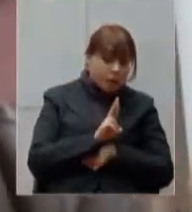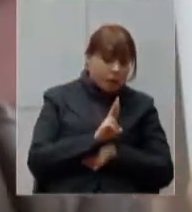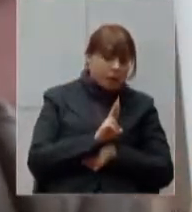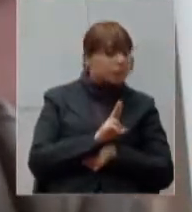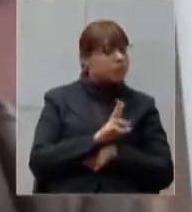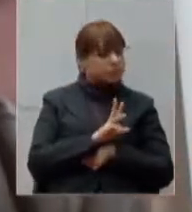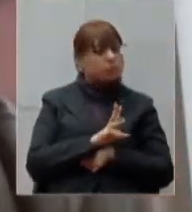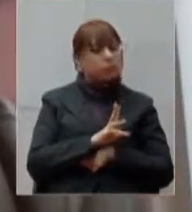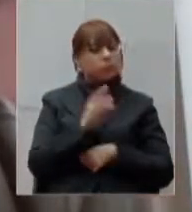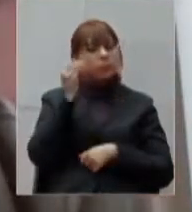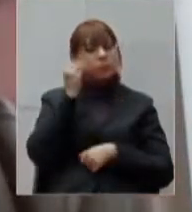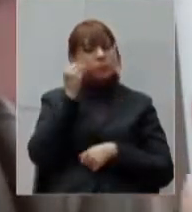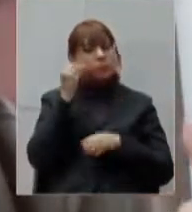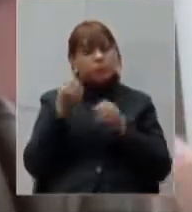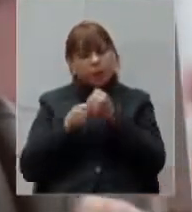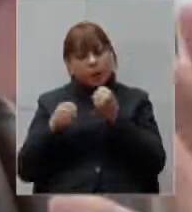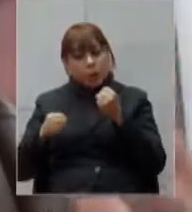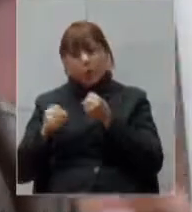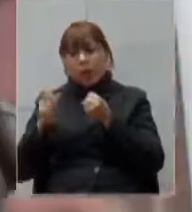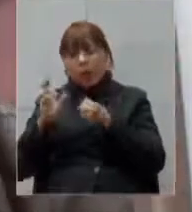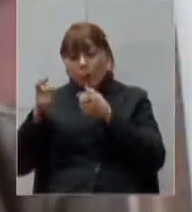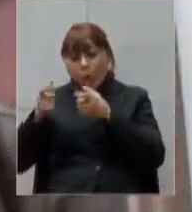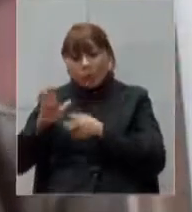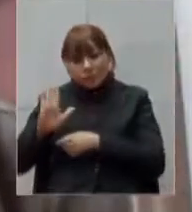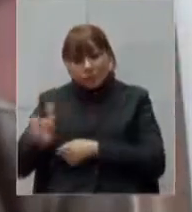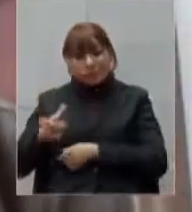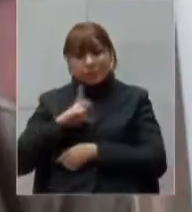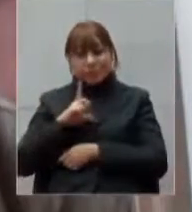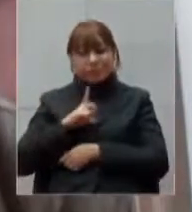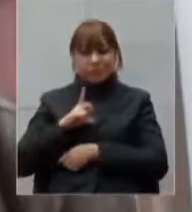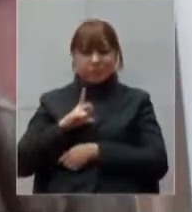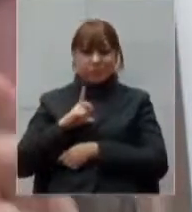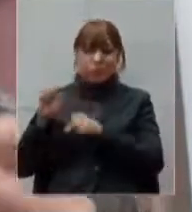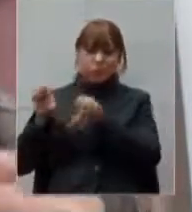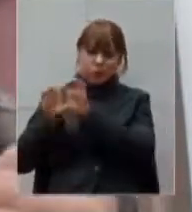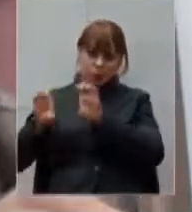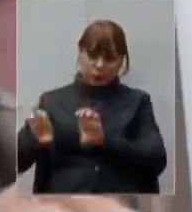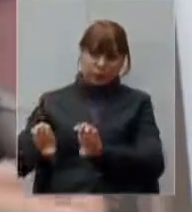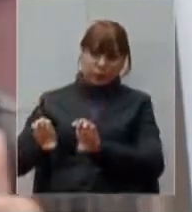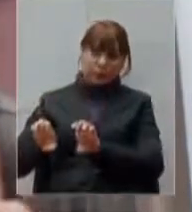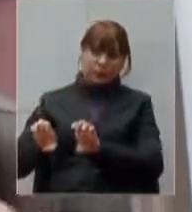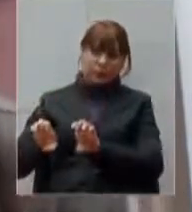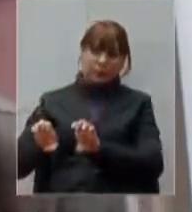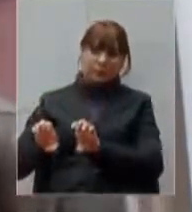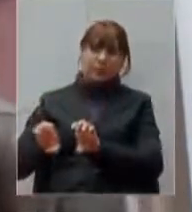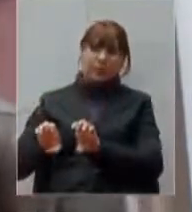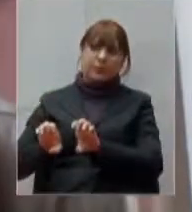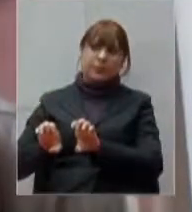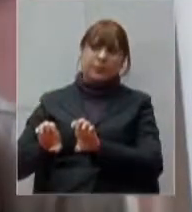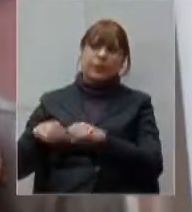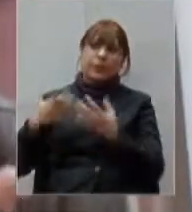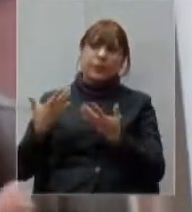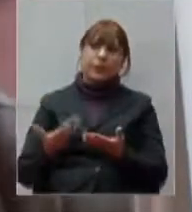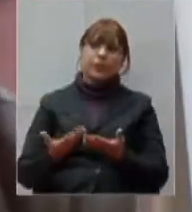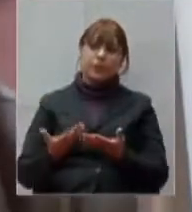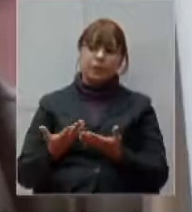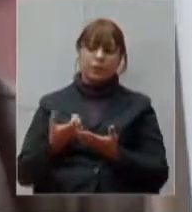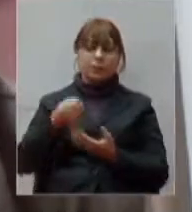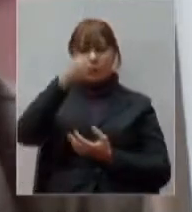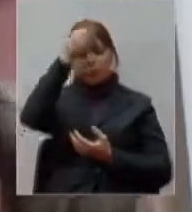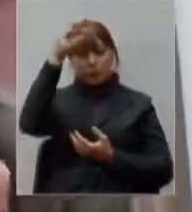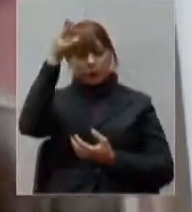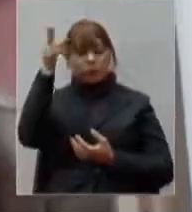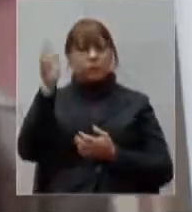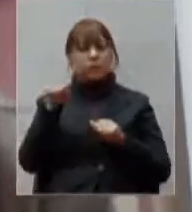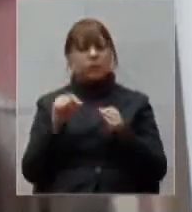ampliar leitos aonde já existe a parte edificada então dentro daquilo que a cidade que a prefeitura pode